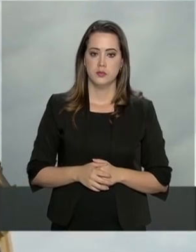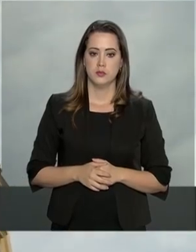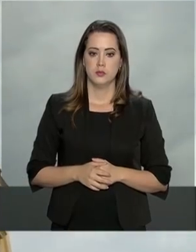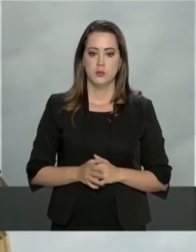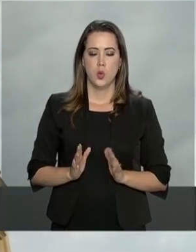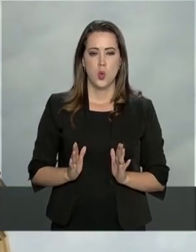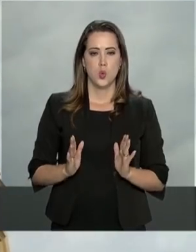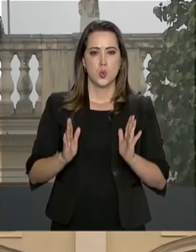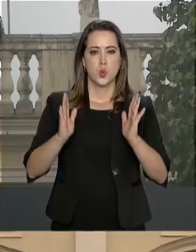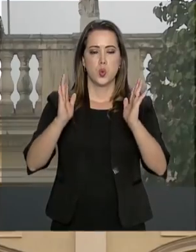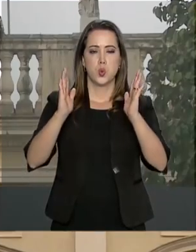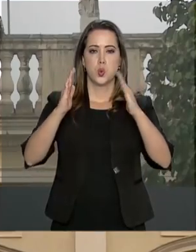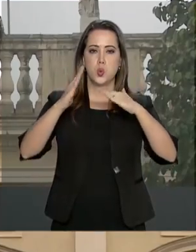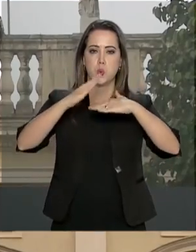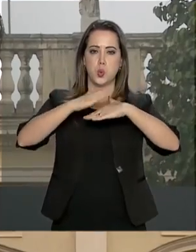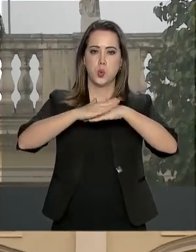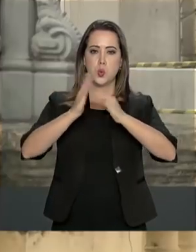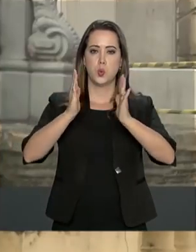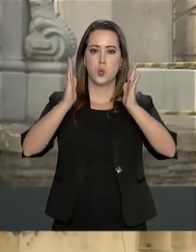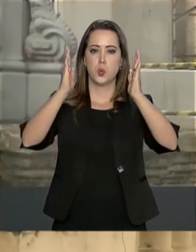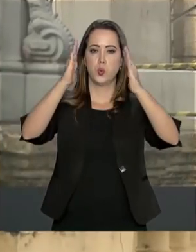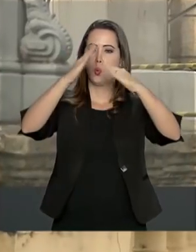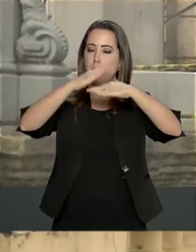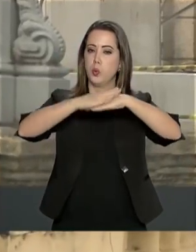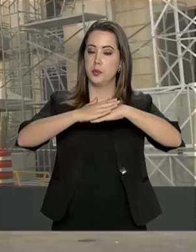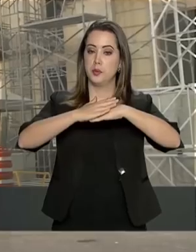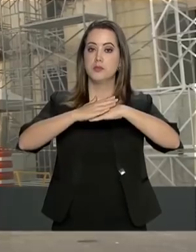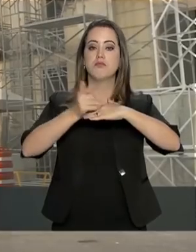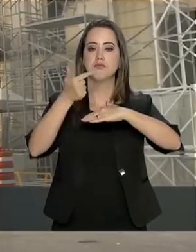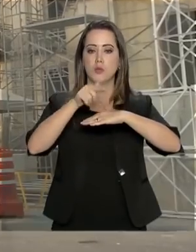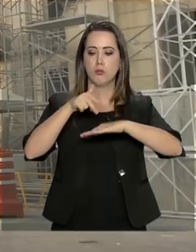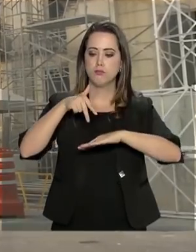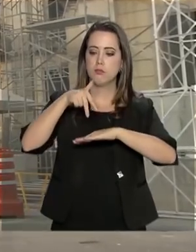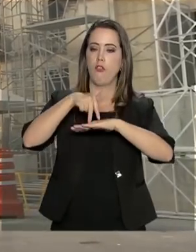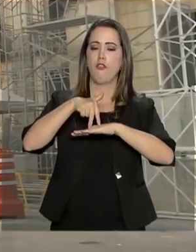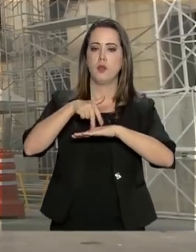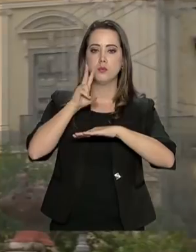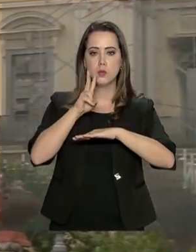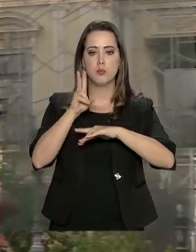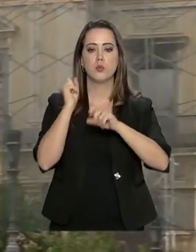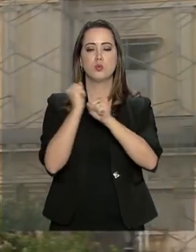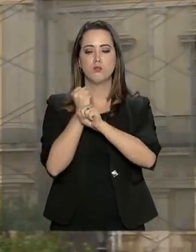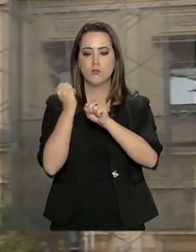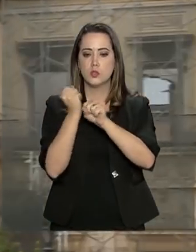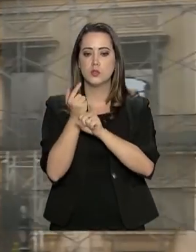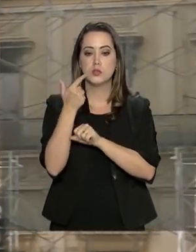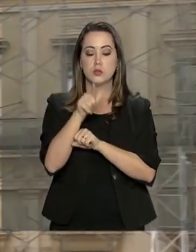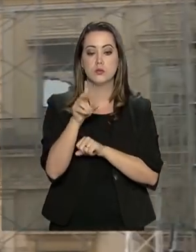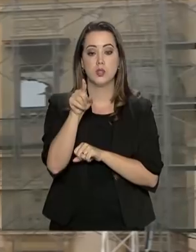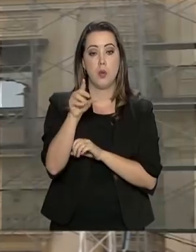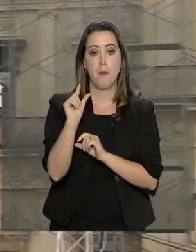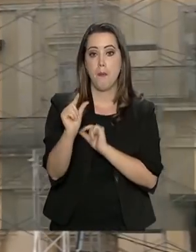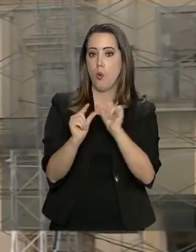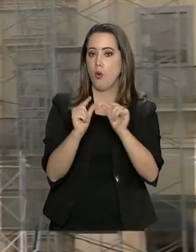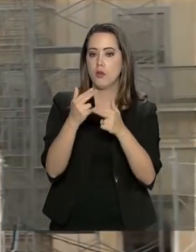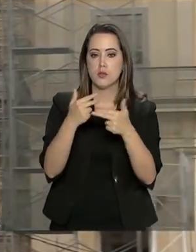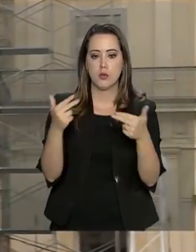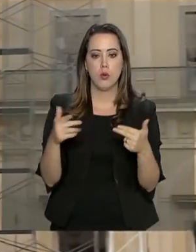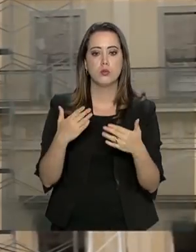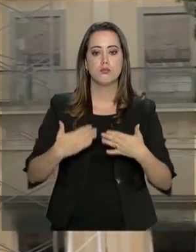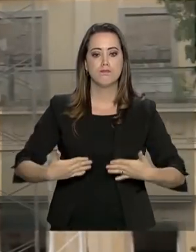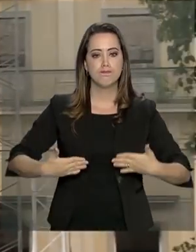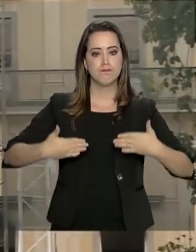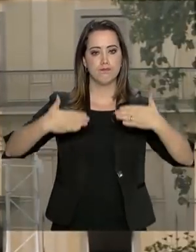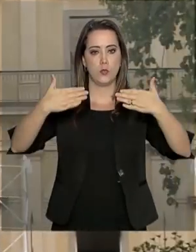Andã e me sustentam o trabalho de quem vai reerguer a história no Museu Nacional. A fachada do prédio foi uma das poucas estruturas que